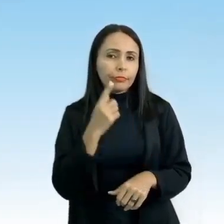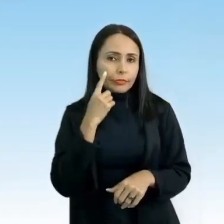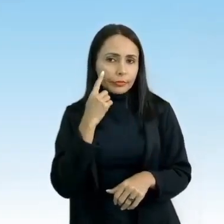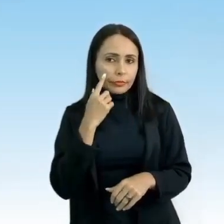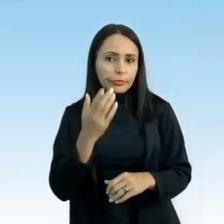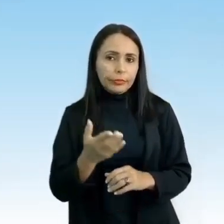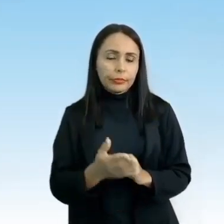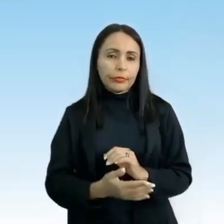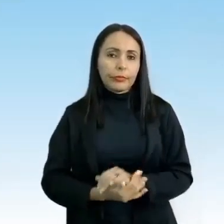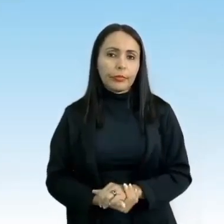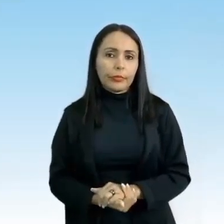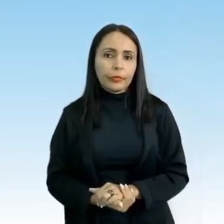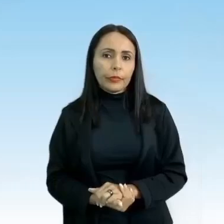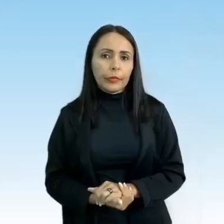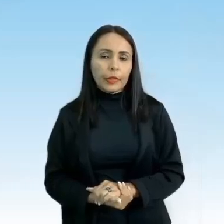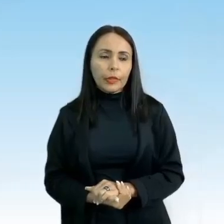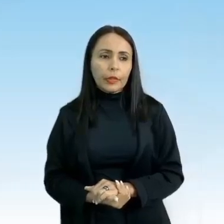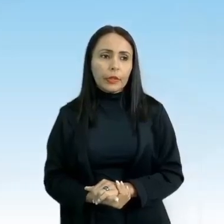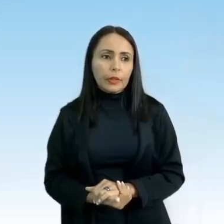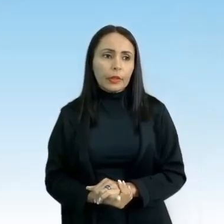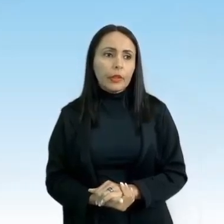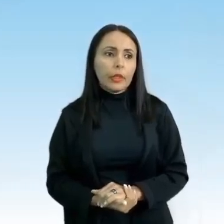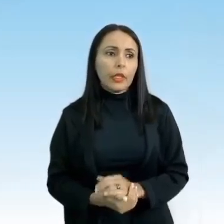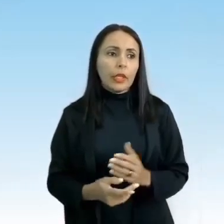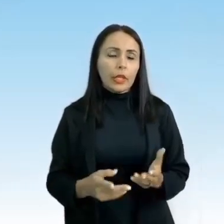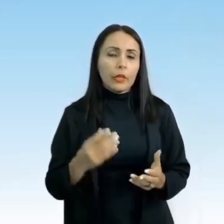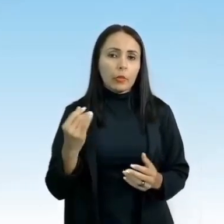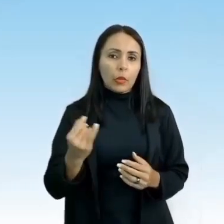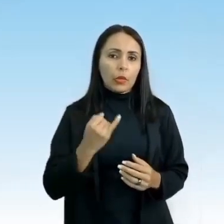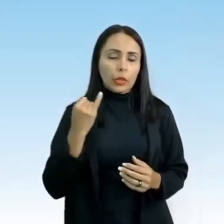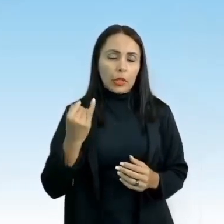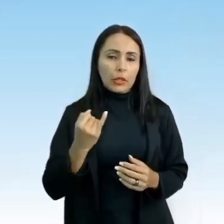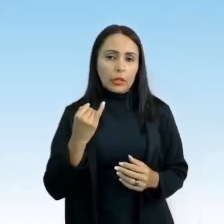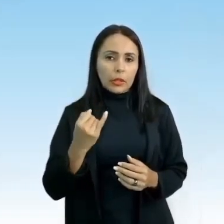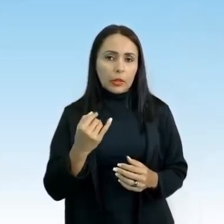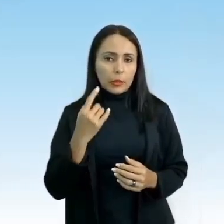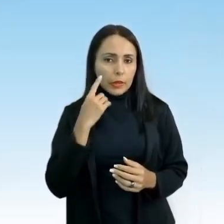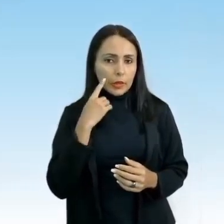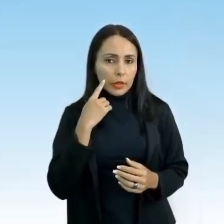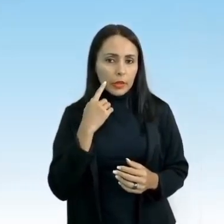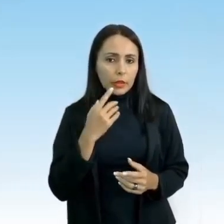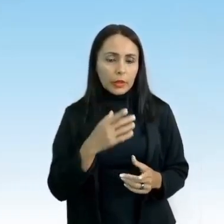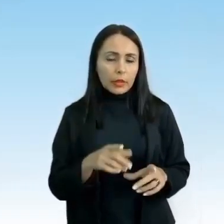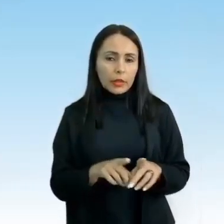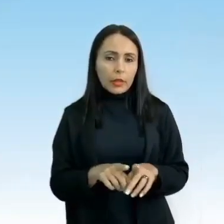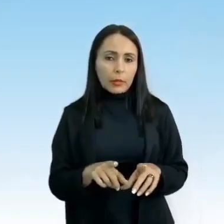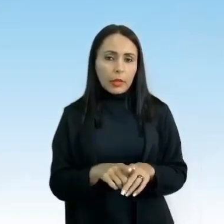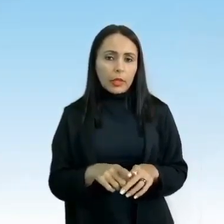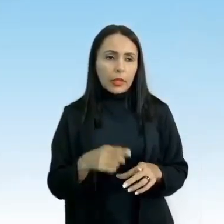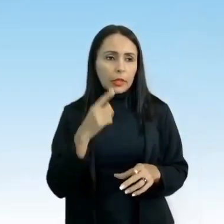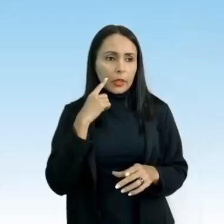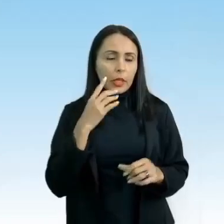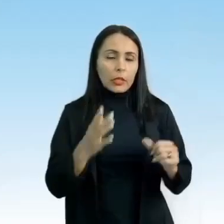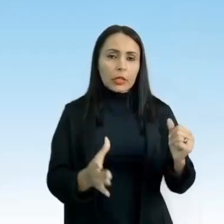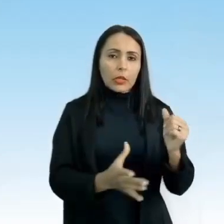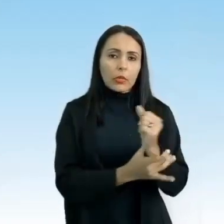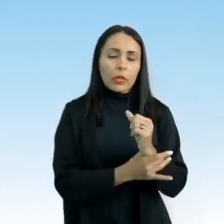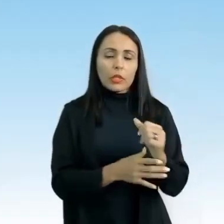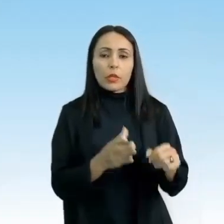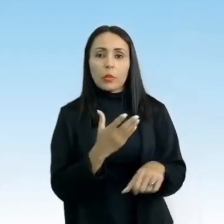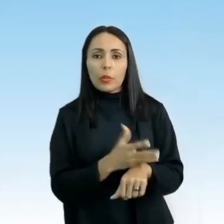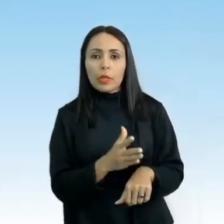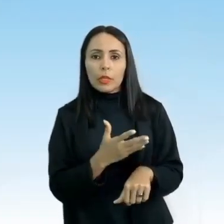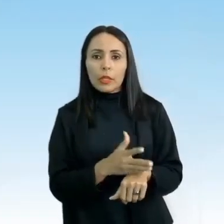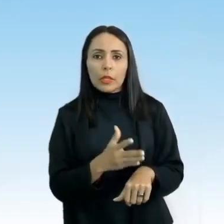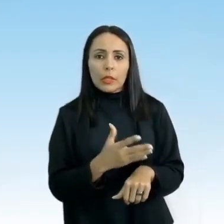atenção para a realização dessas tarefas, que é fundamental, aparelhos certificados para a segurança dos praticantes, além de